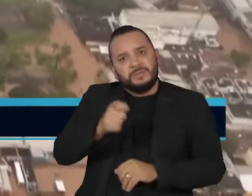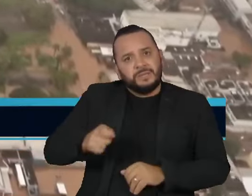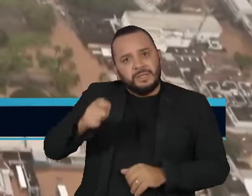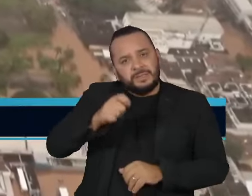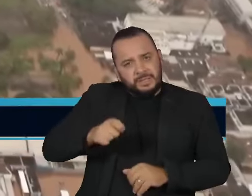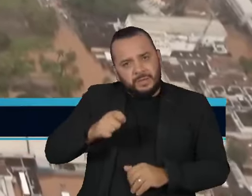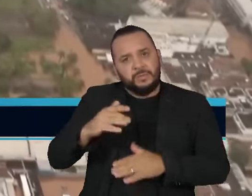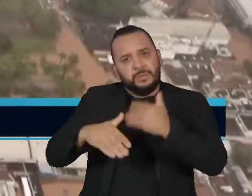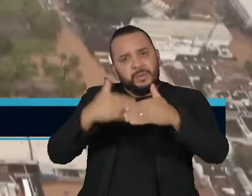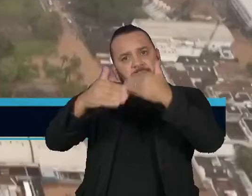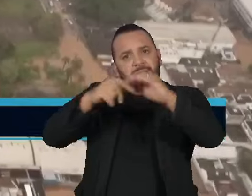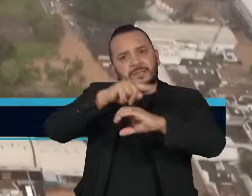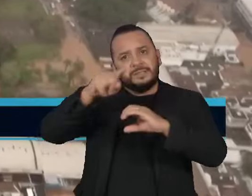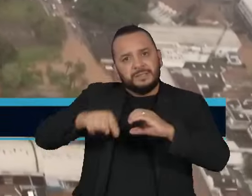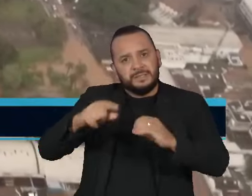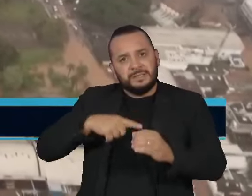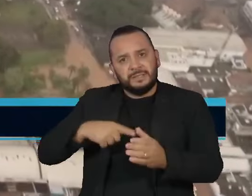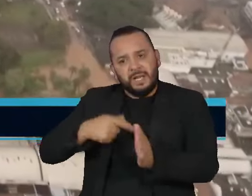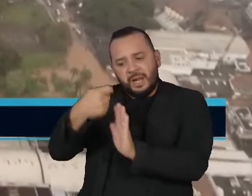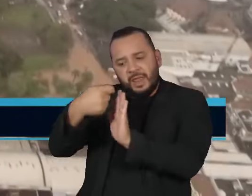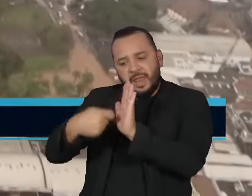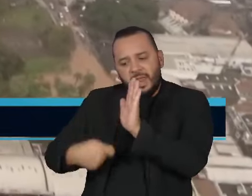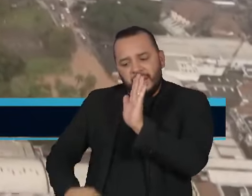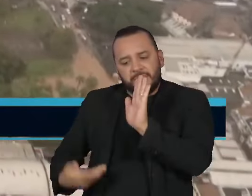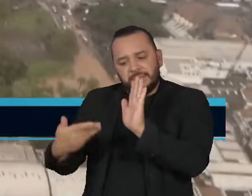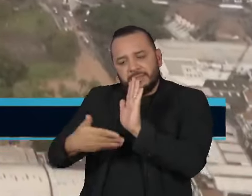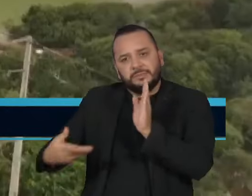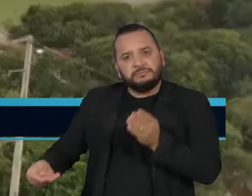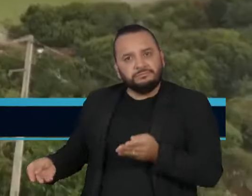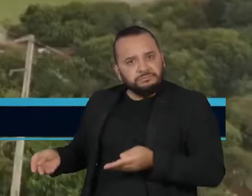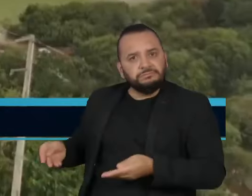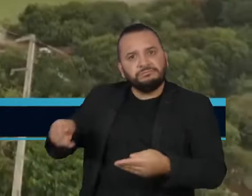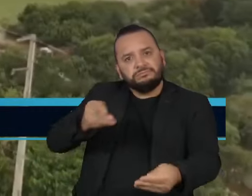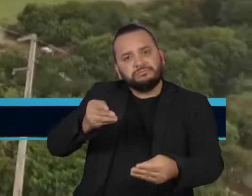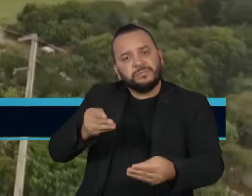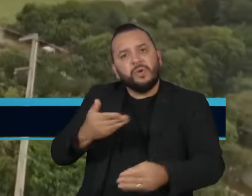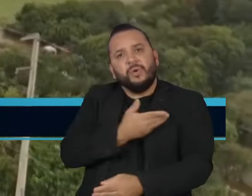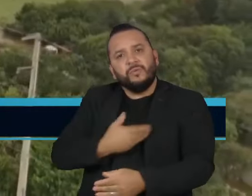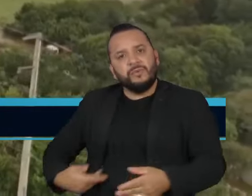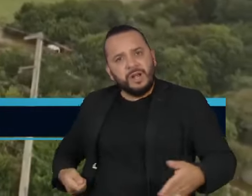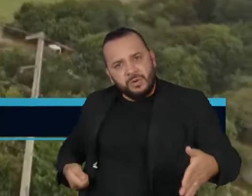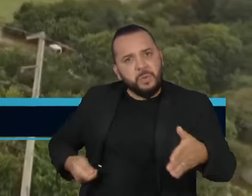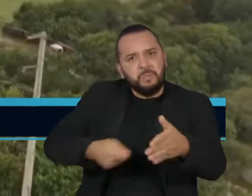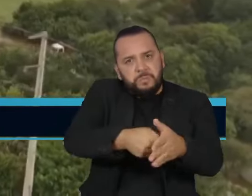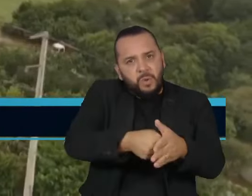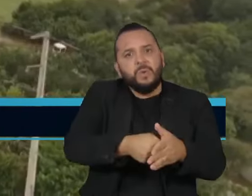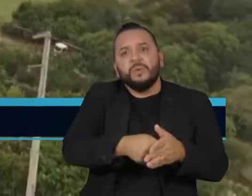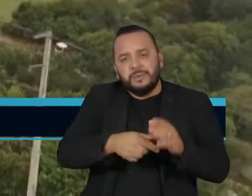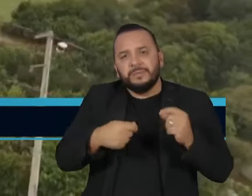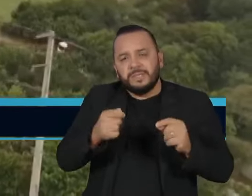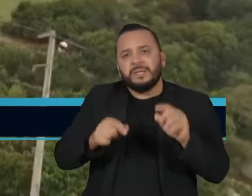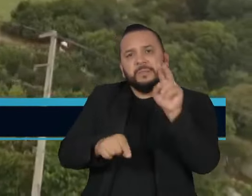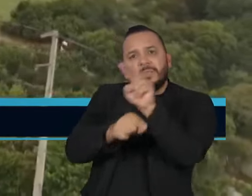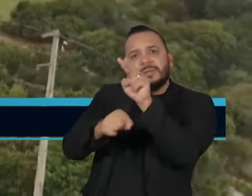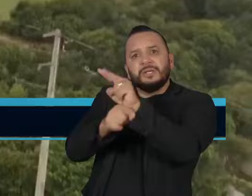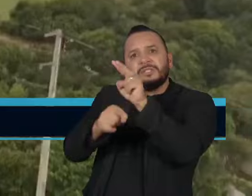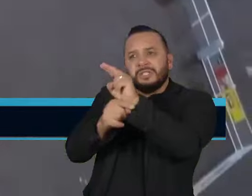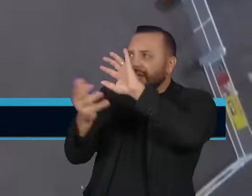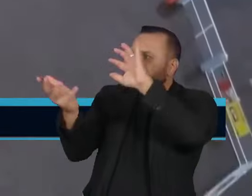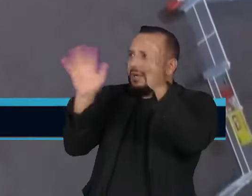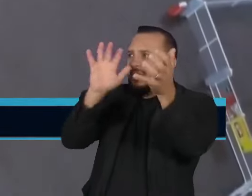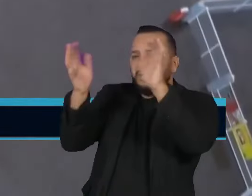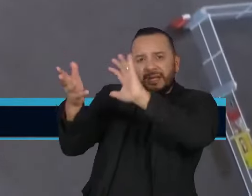divulgaram um manifesto com o objetivo de pressionar as autoridades a se unir e combater o aquecimento global para evitar que mais